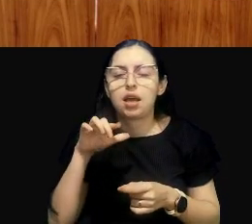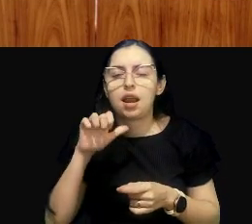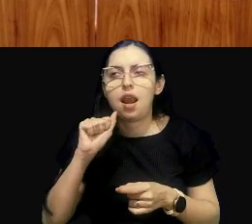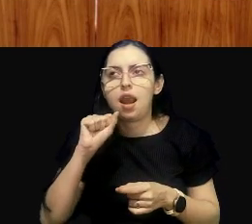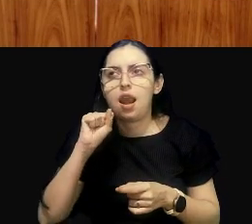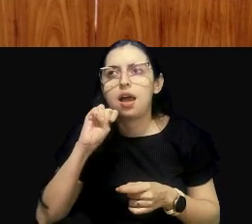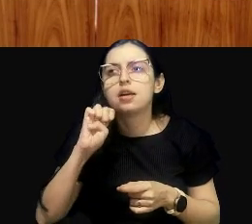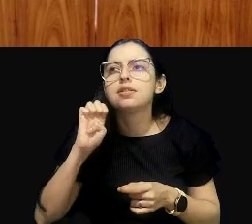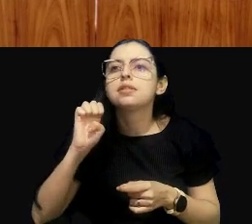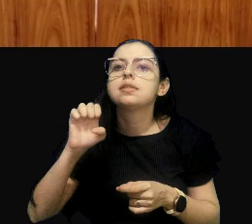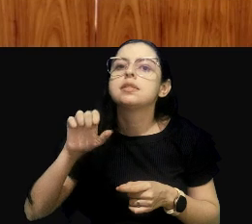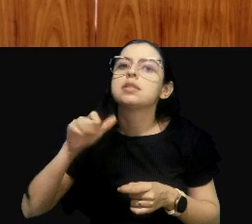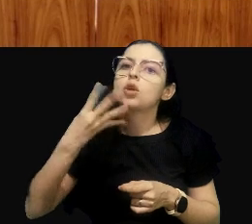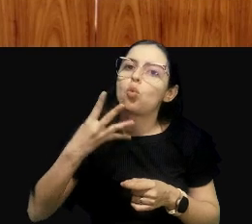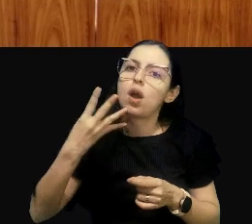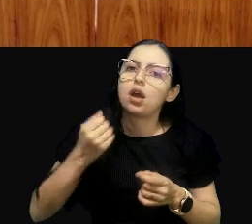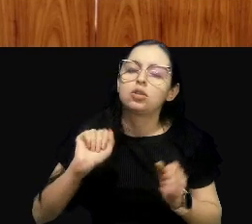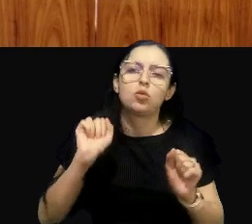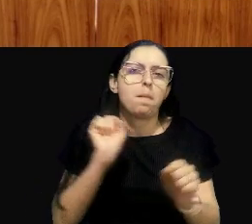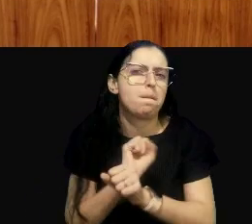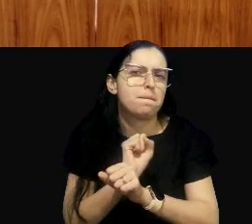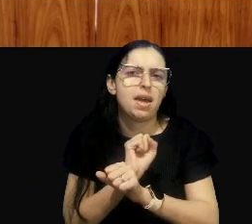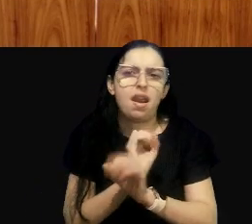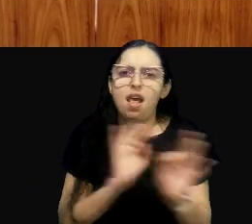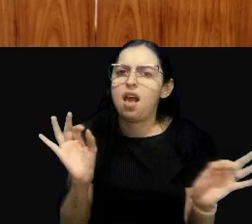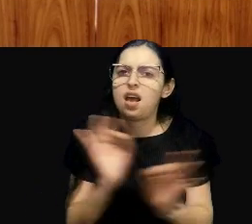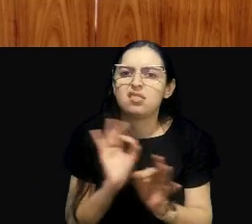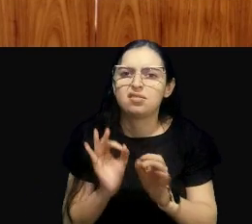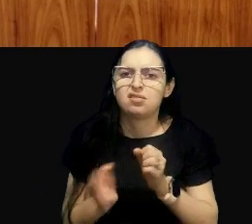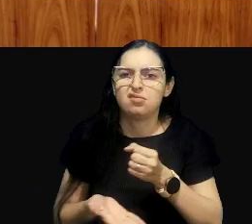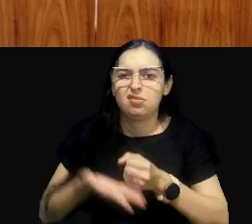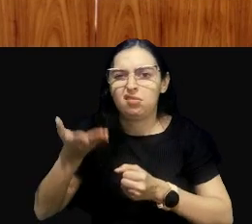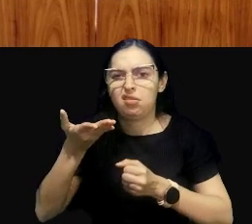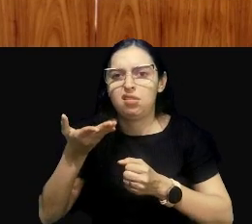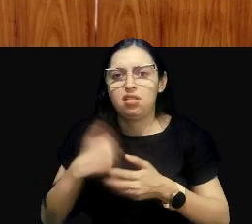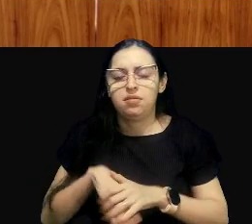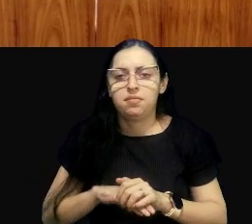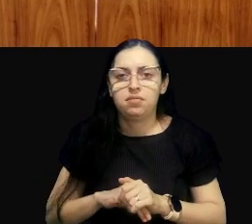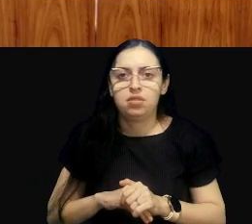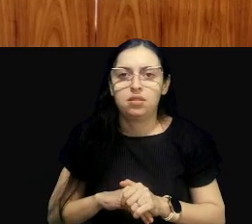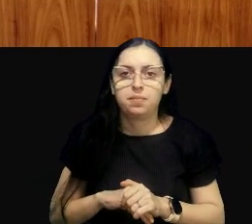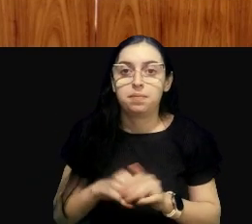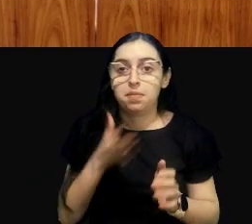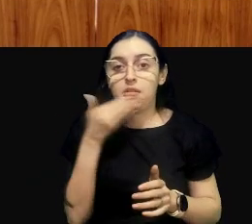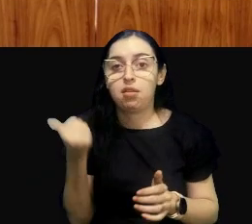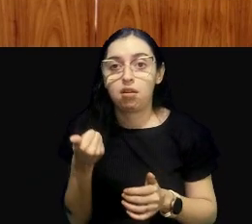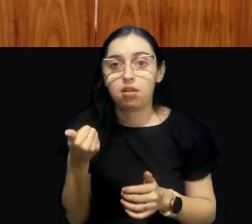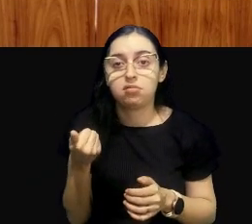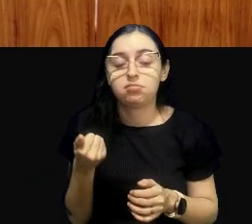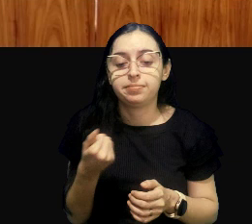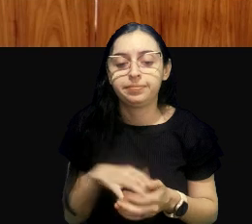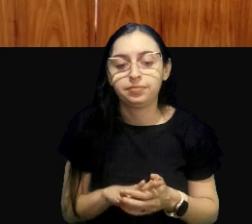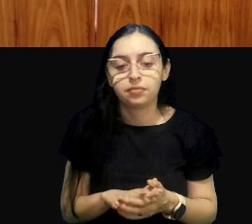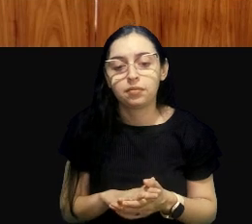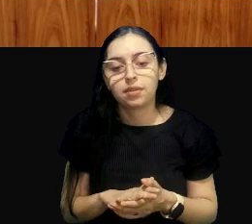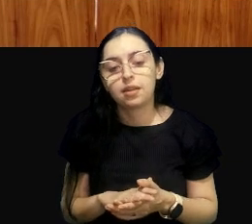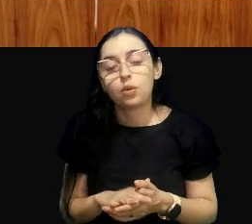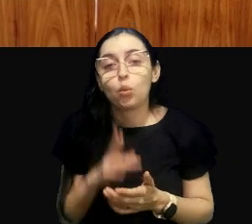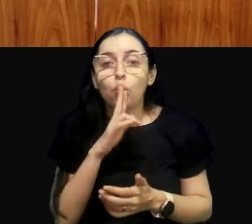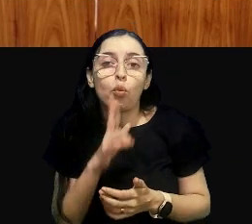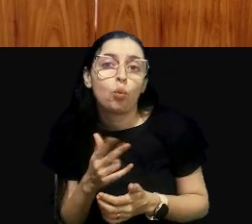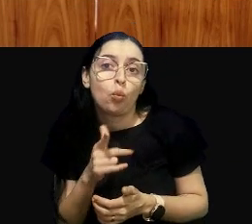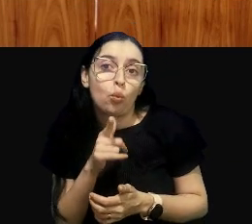dessa inquietação do classe 4, melhorar um pouquinho, sair da miséria para usar as suas palavras, porque senão é um rio praticamente inservível,